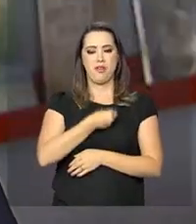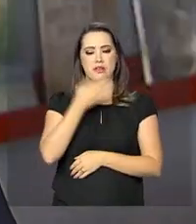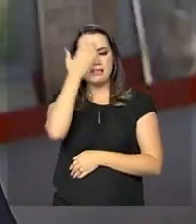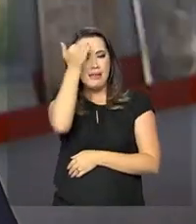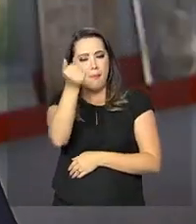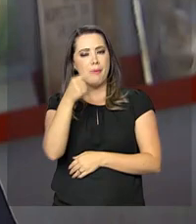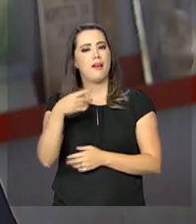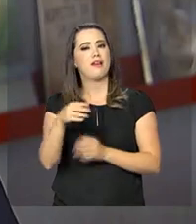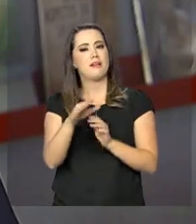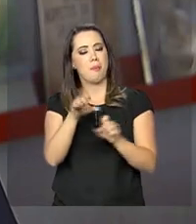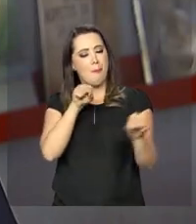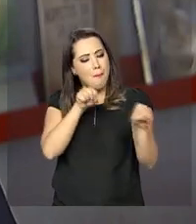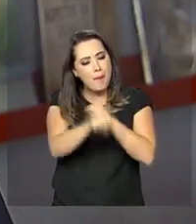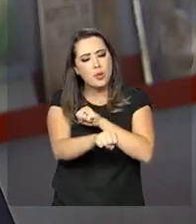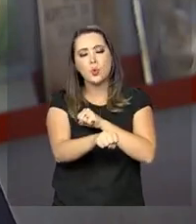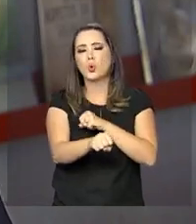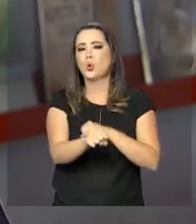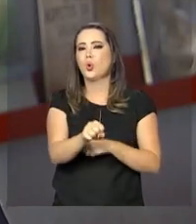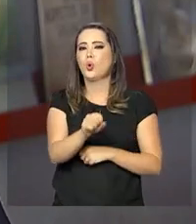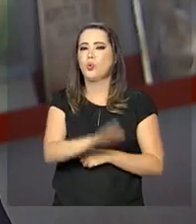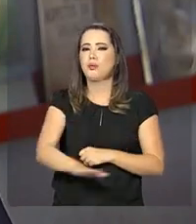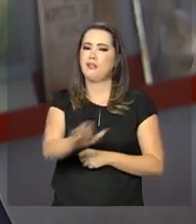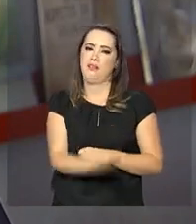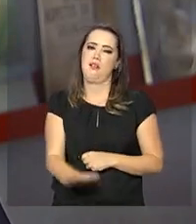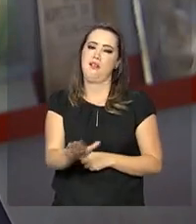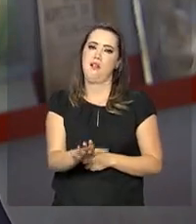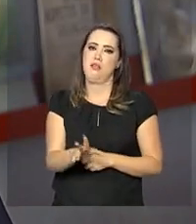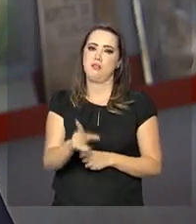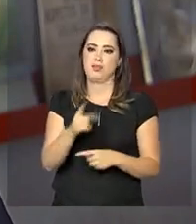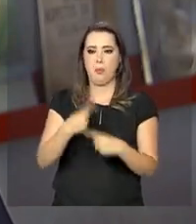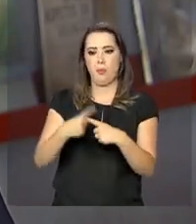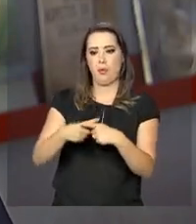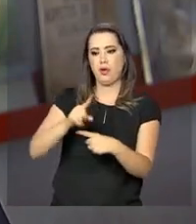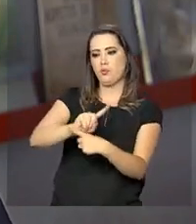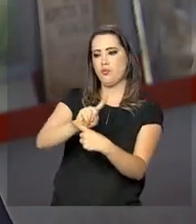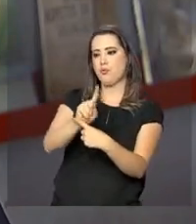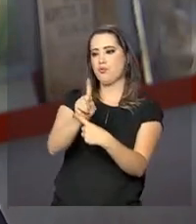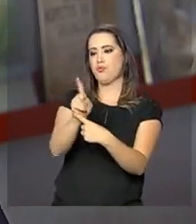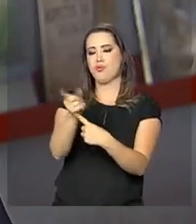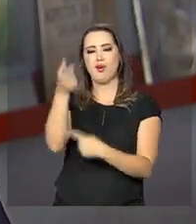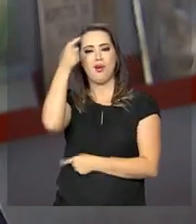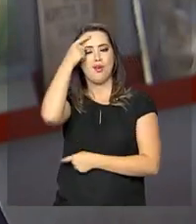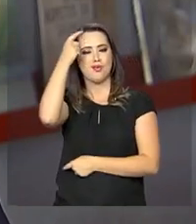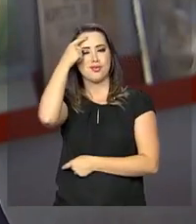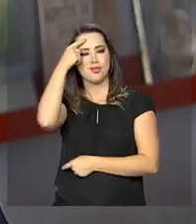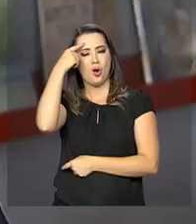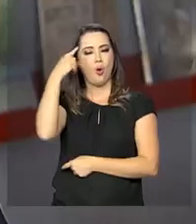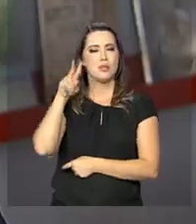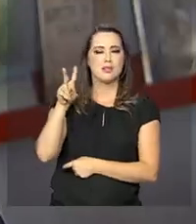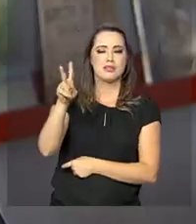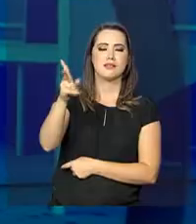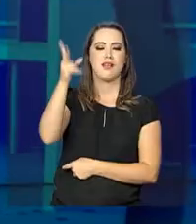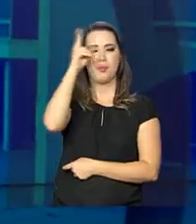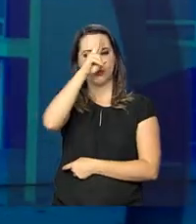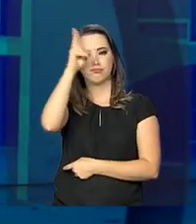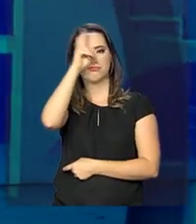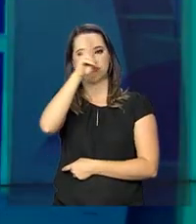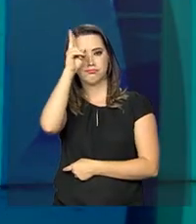que você vai carregar para a vida inteira. E triste daquilo que a sua consciência fica te acusando sempre.